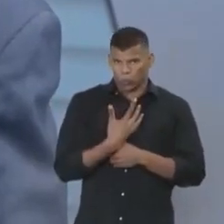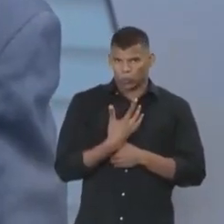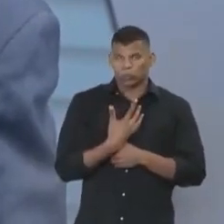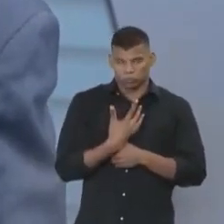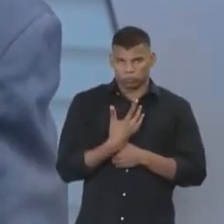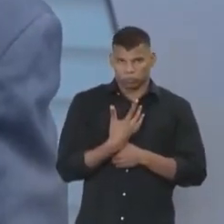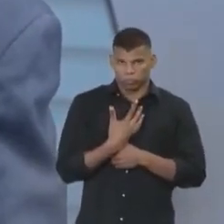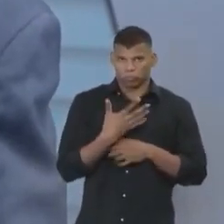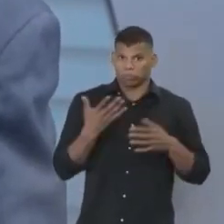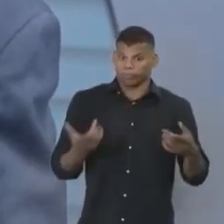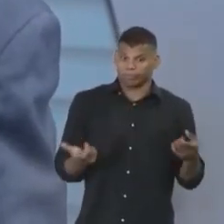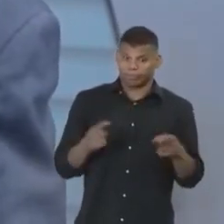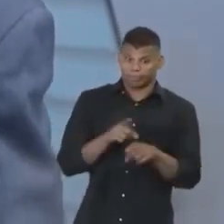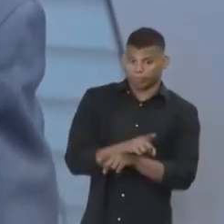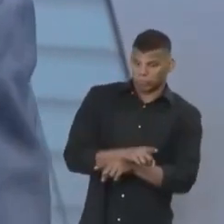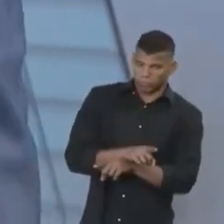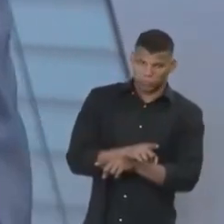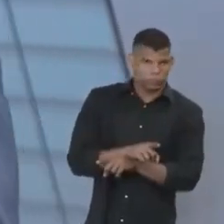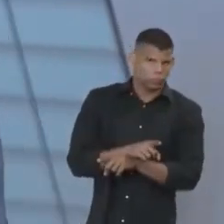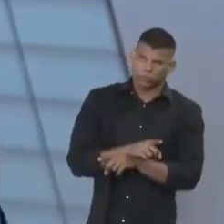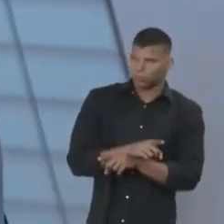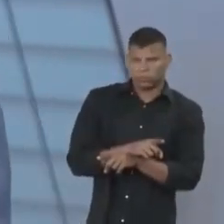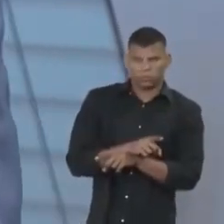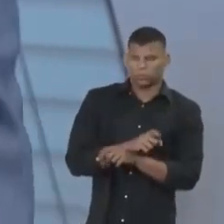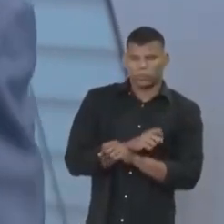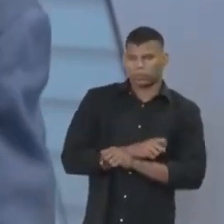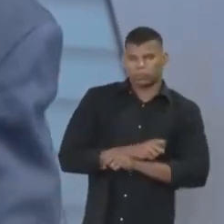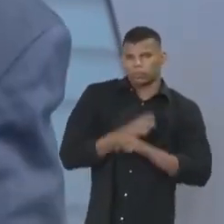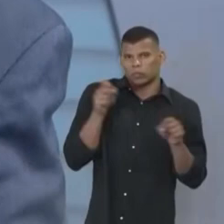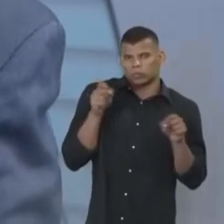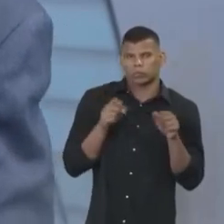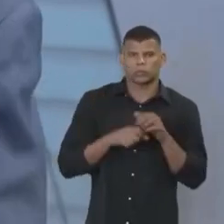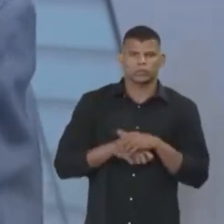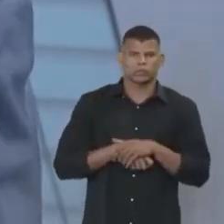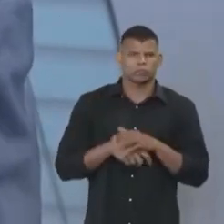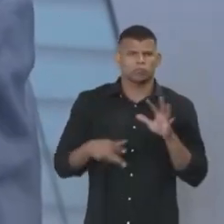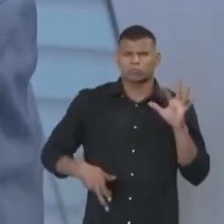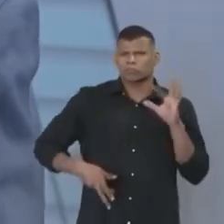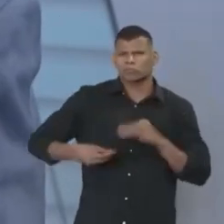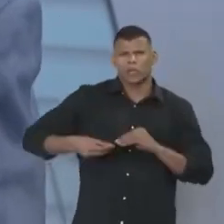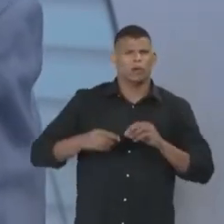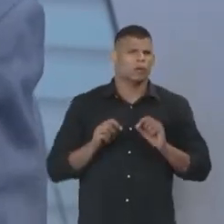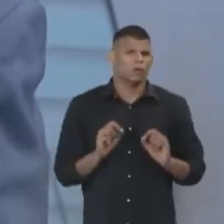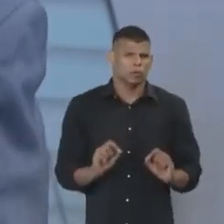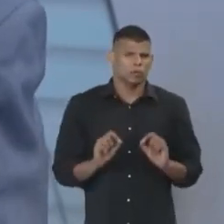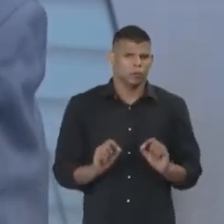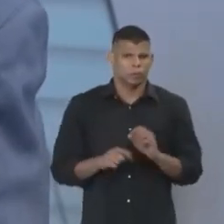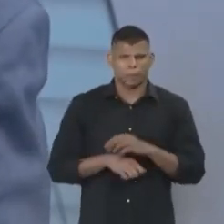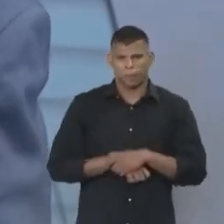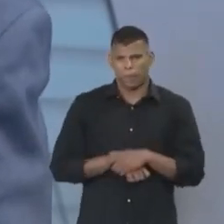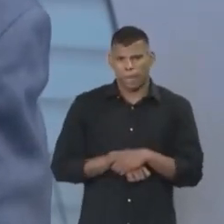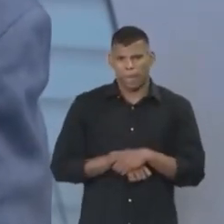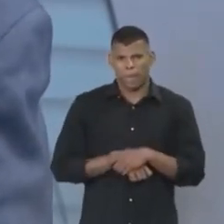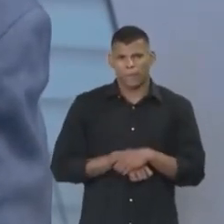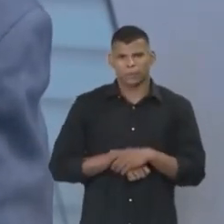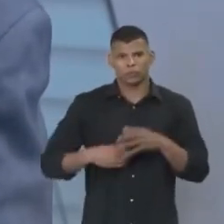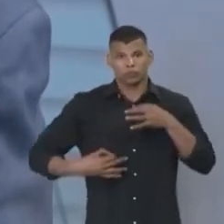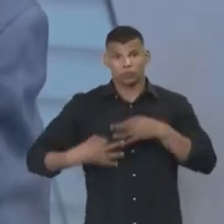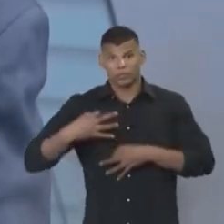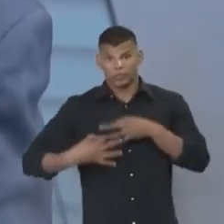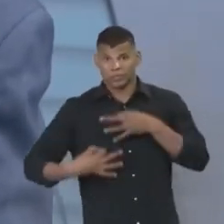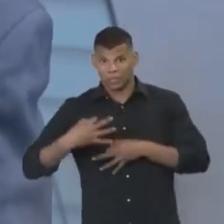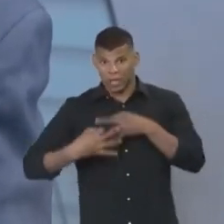com belas leis e péssimos juízes. O que é ele quer dizer com isso? Que também um poder judiciário mal